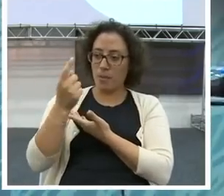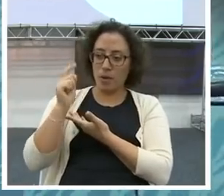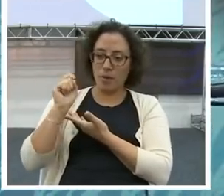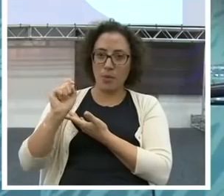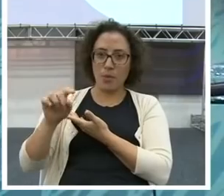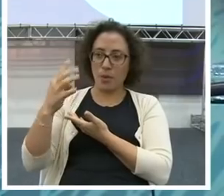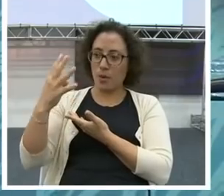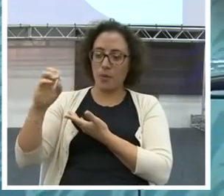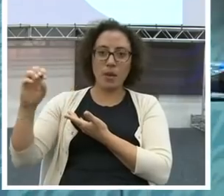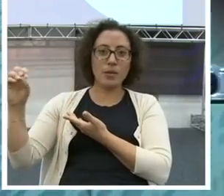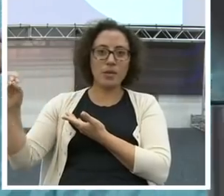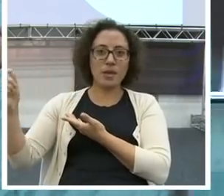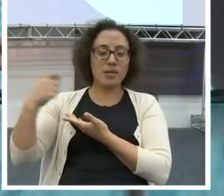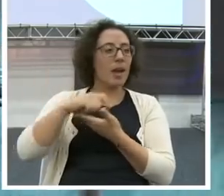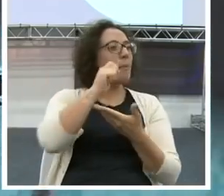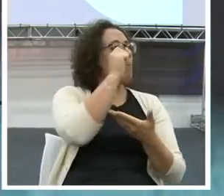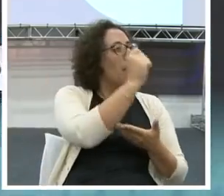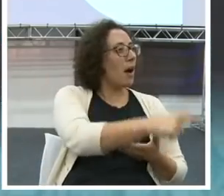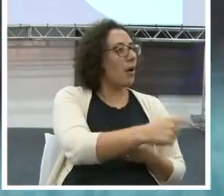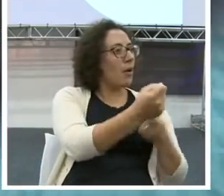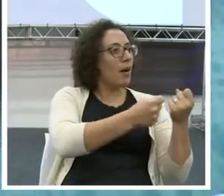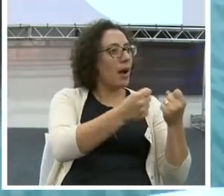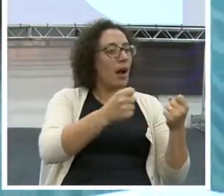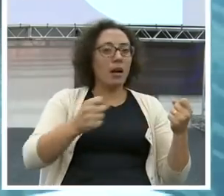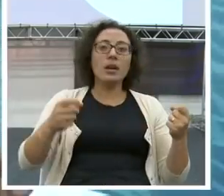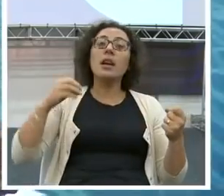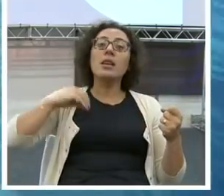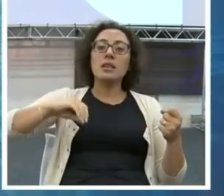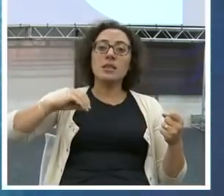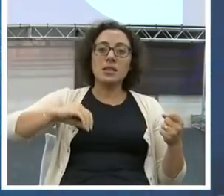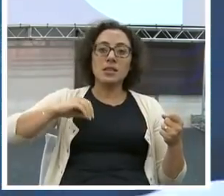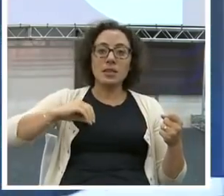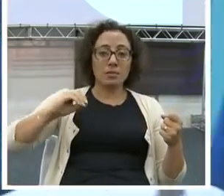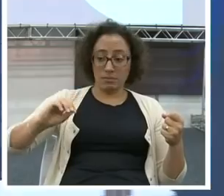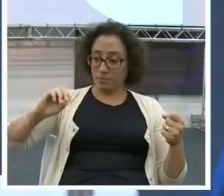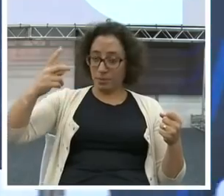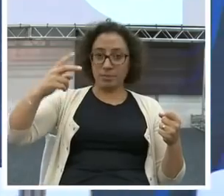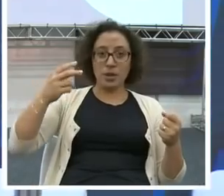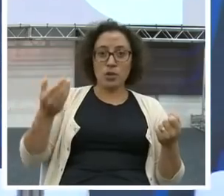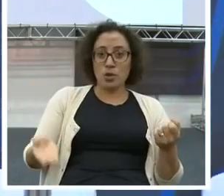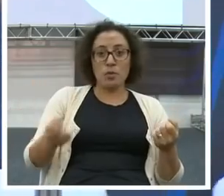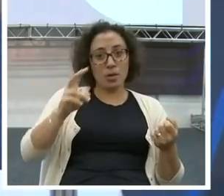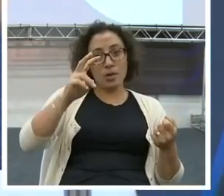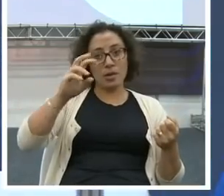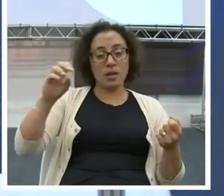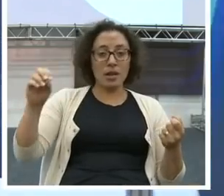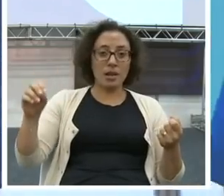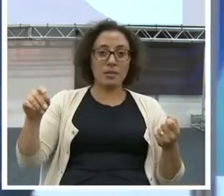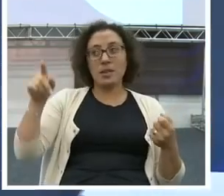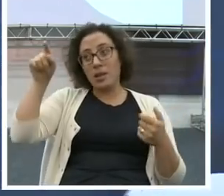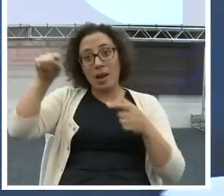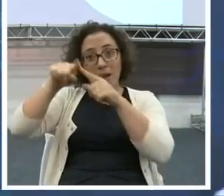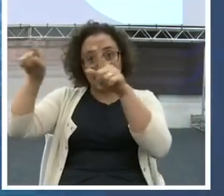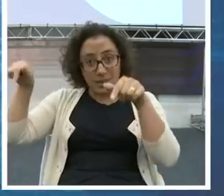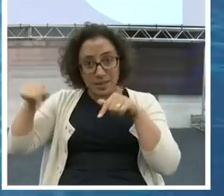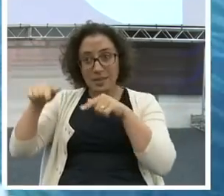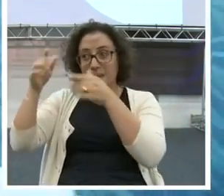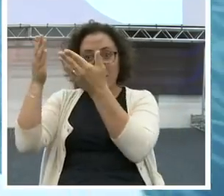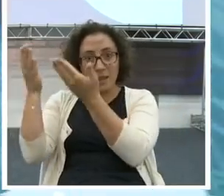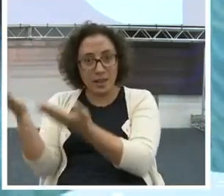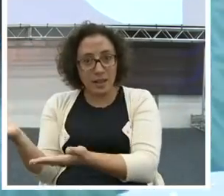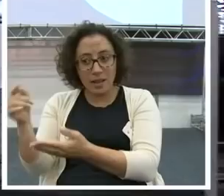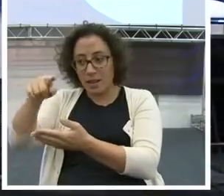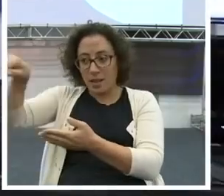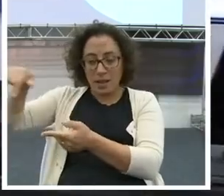e ainda ganhou R$,00. Quem deu o carro para ele? O ativo. Detalhe. Quando ele